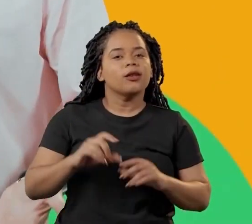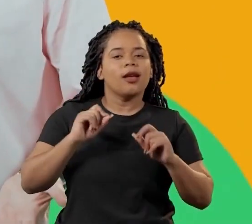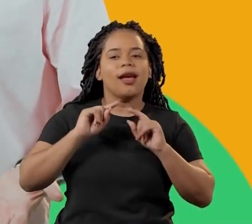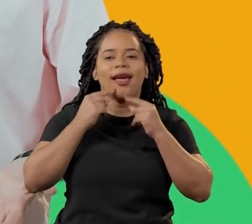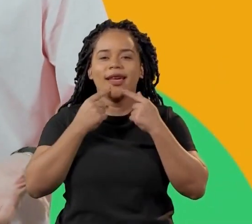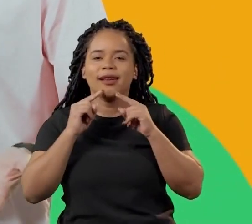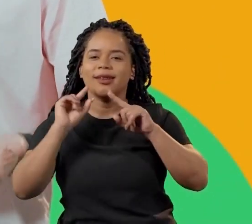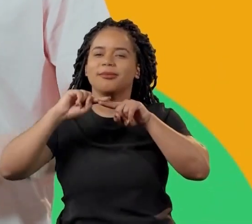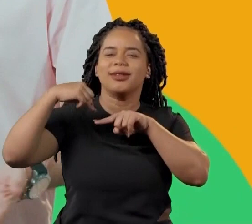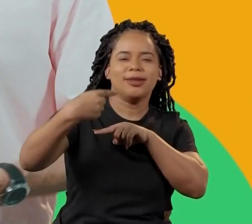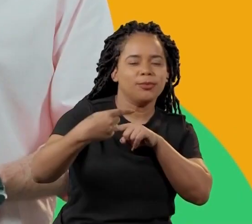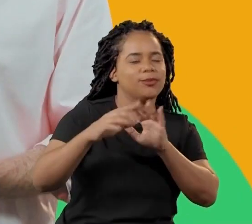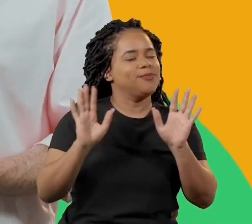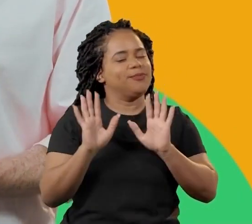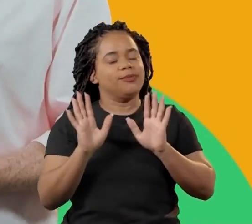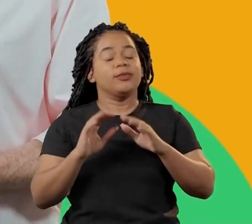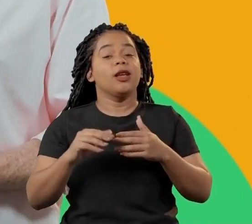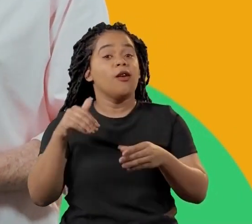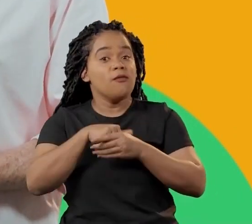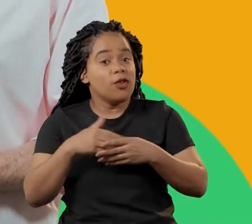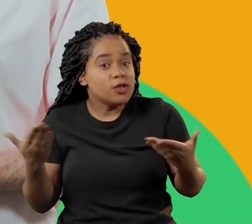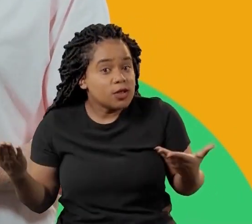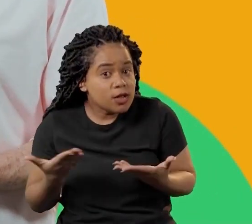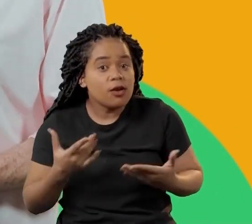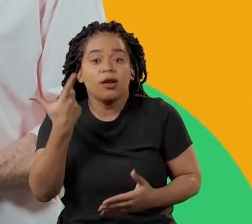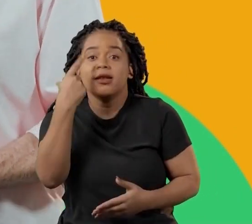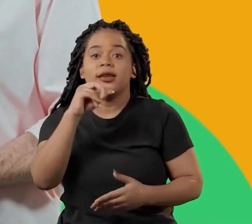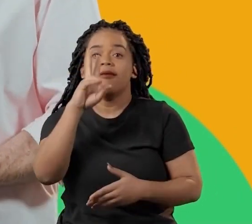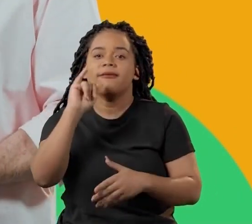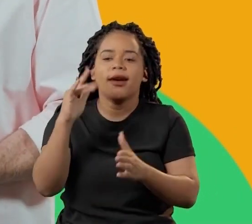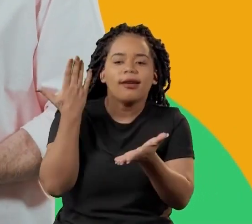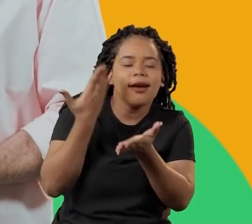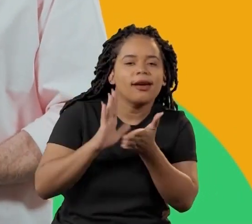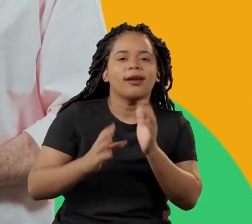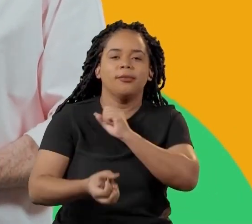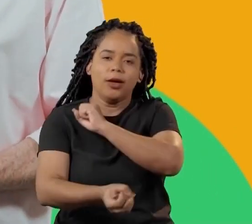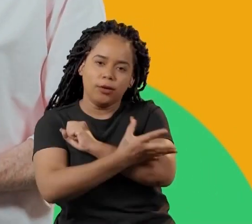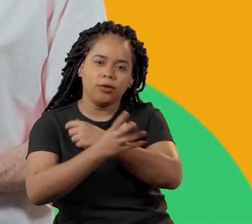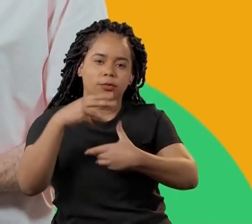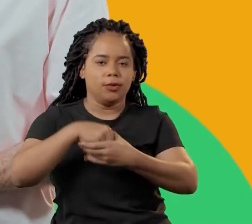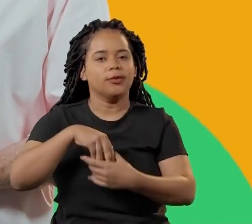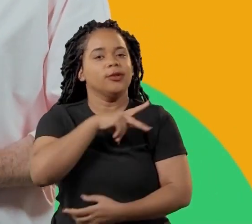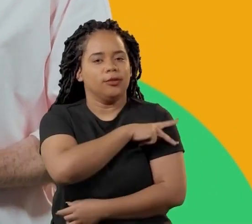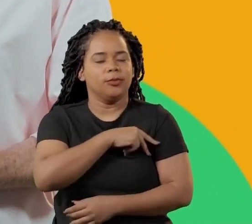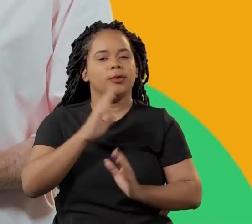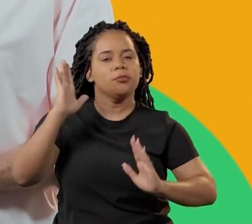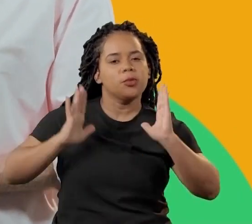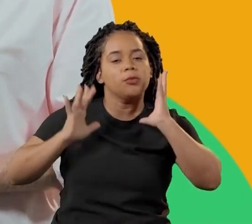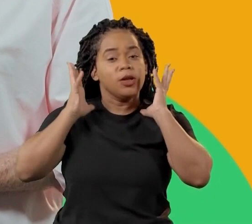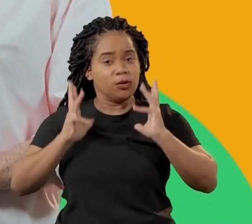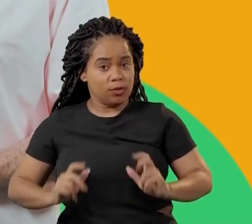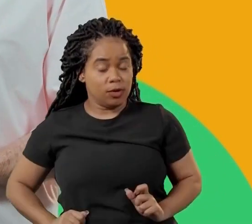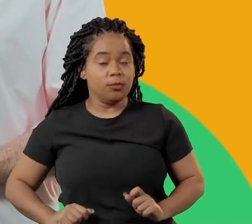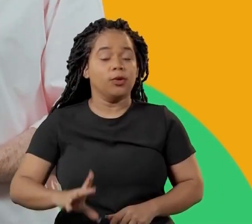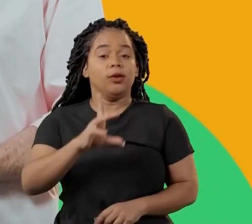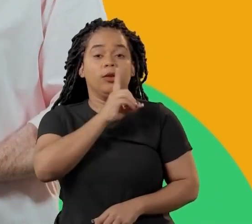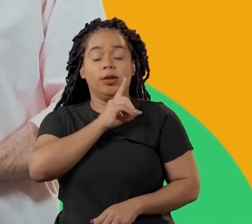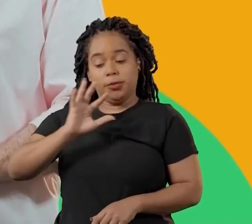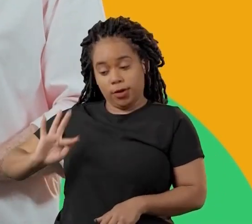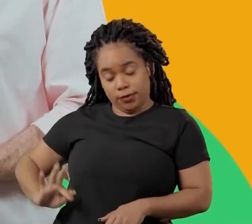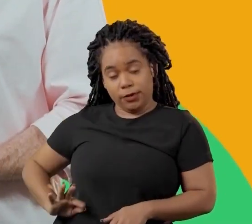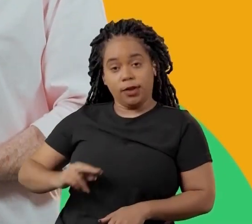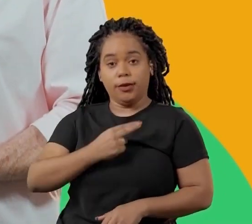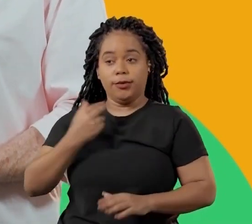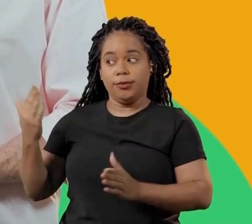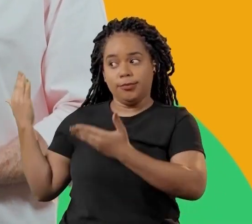Não adianta reclamar depois. Eleja agora quem vai acabar com a corrupção do Por um mandato limpo, deputado